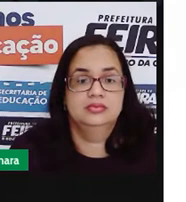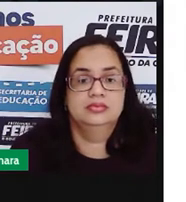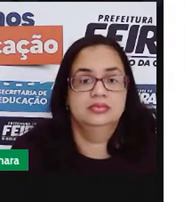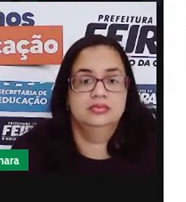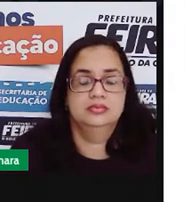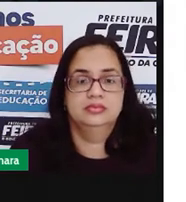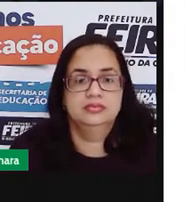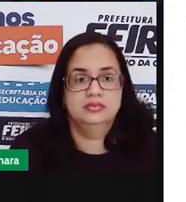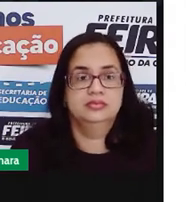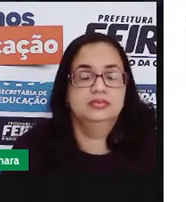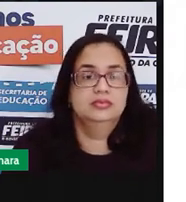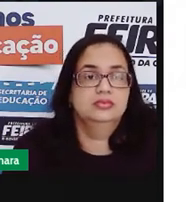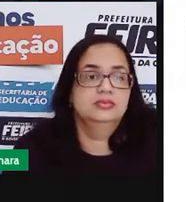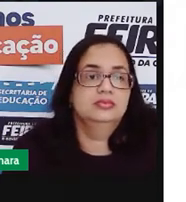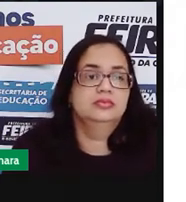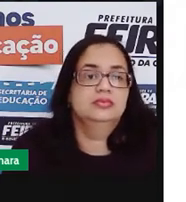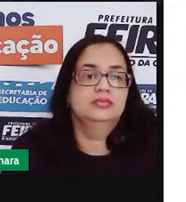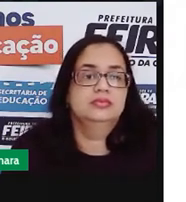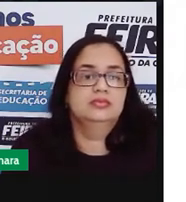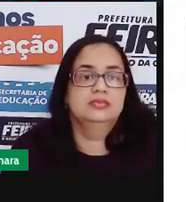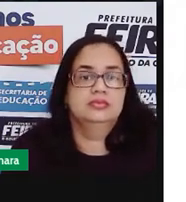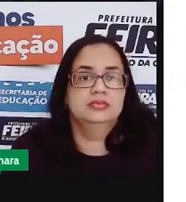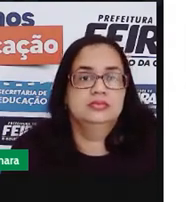Nossa e Paula.